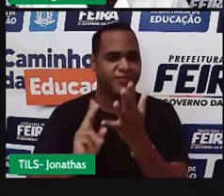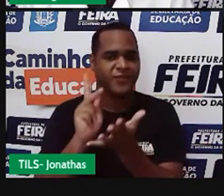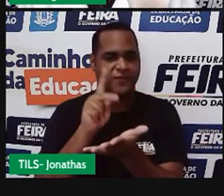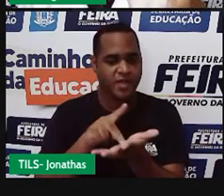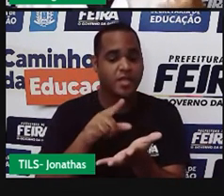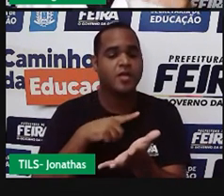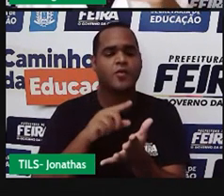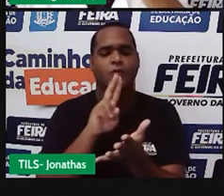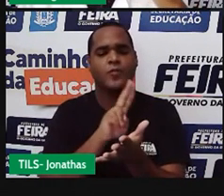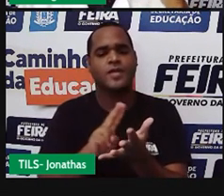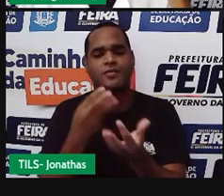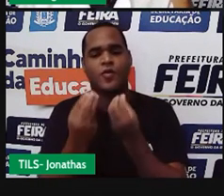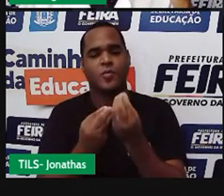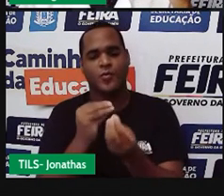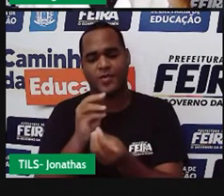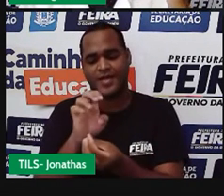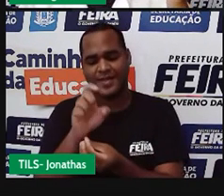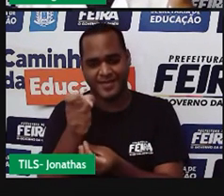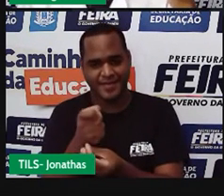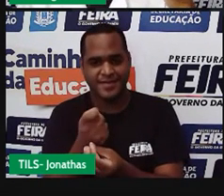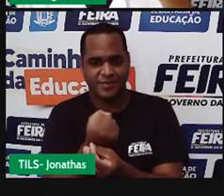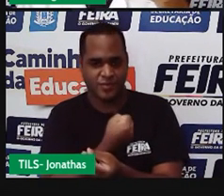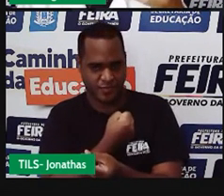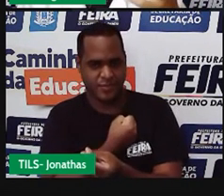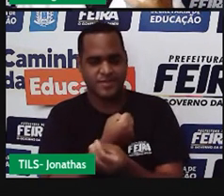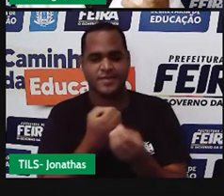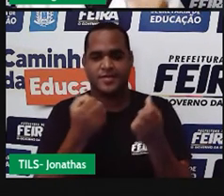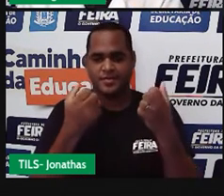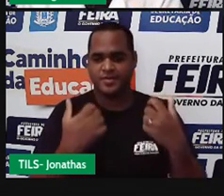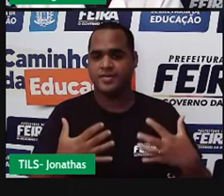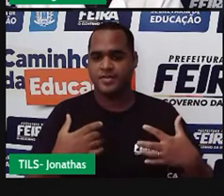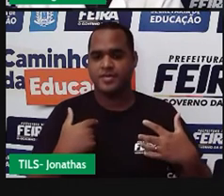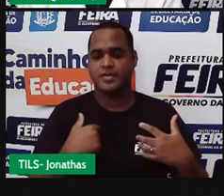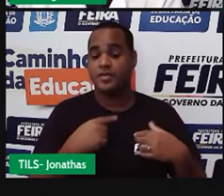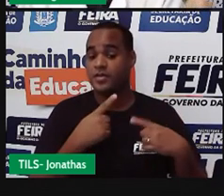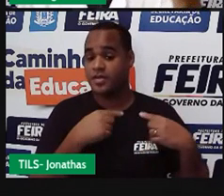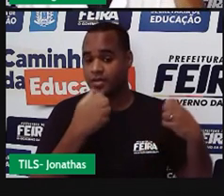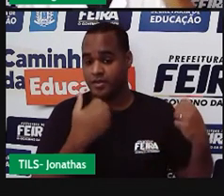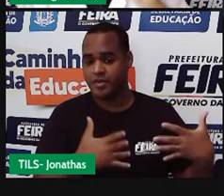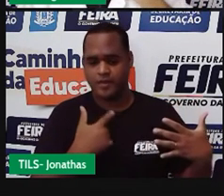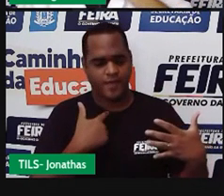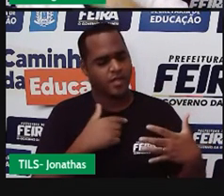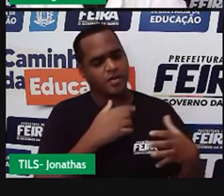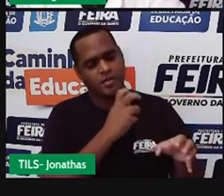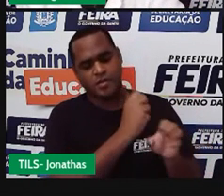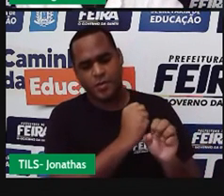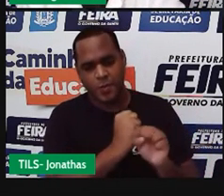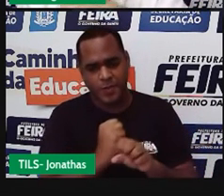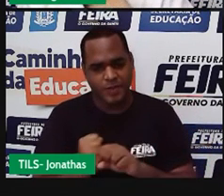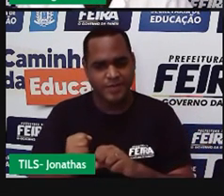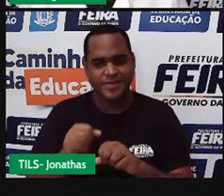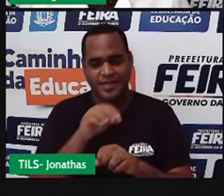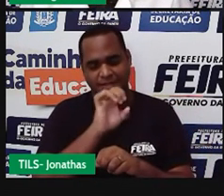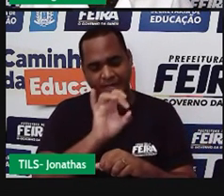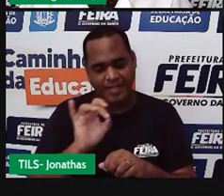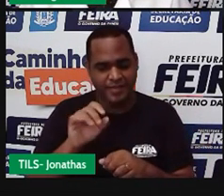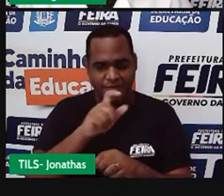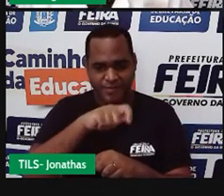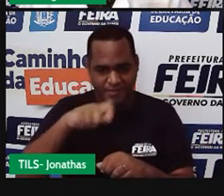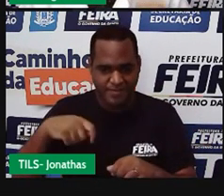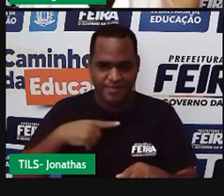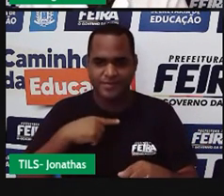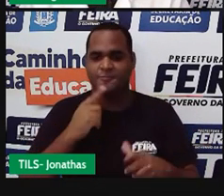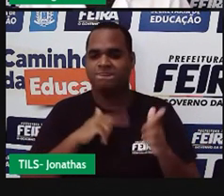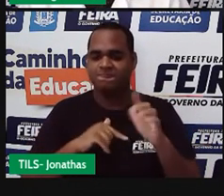numéricas. Tem uma situaçãozinha ali e a gente, daquela situação, conseguir escrever uma expressão numérica